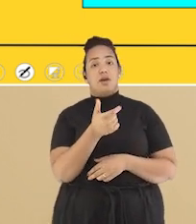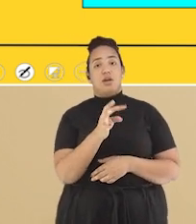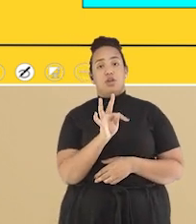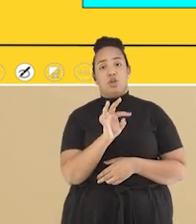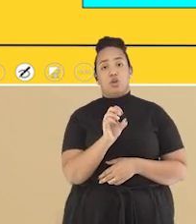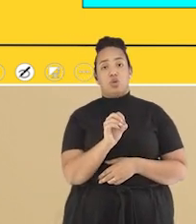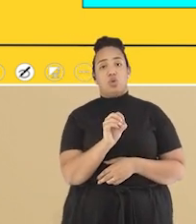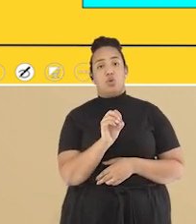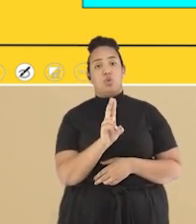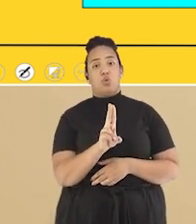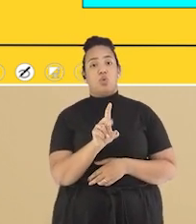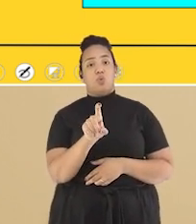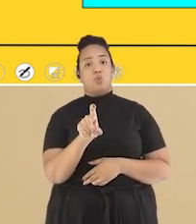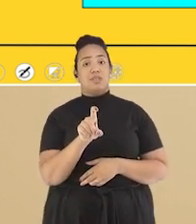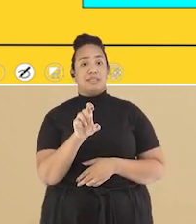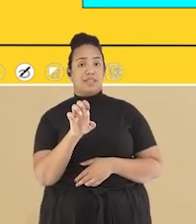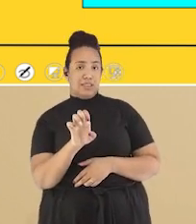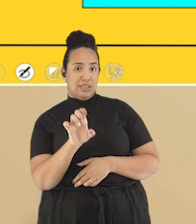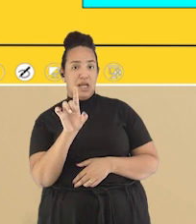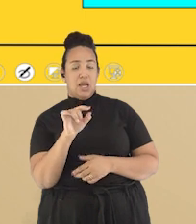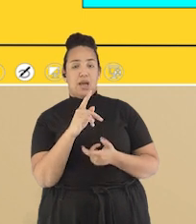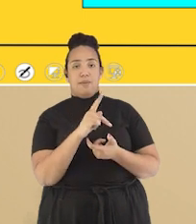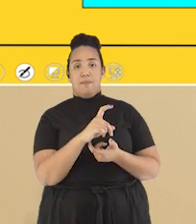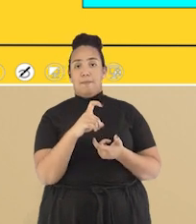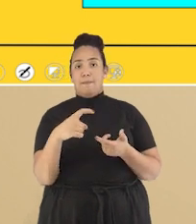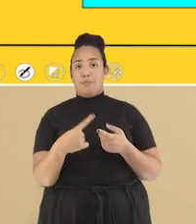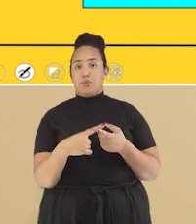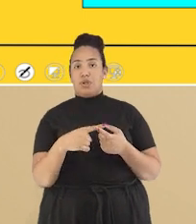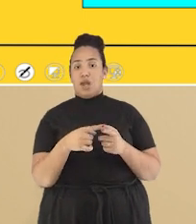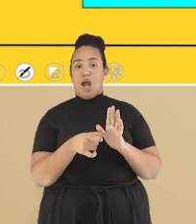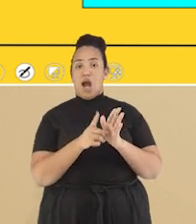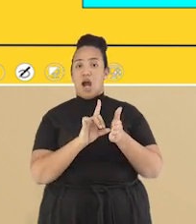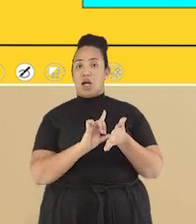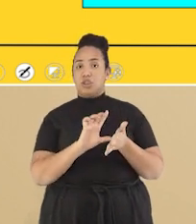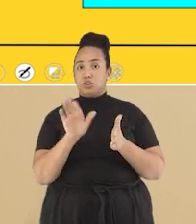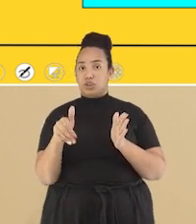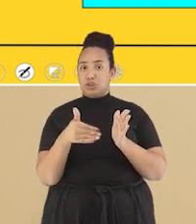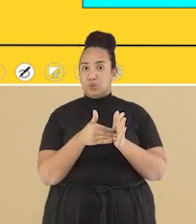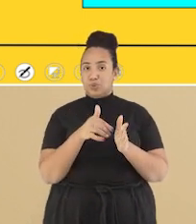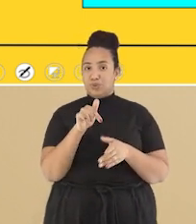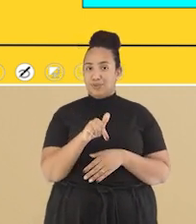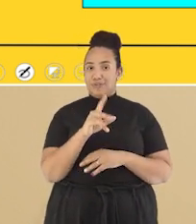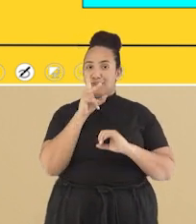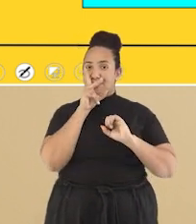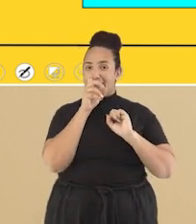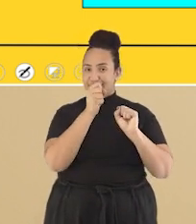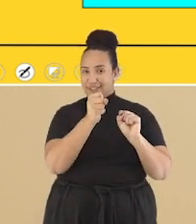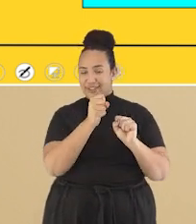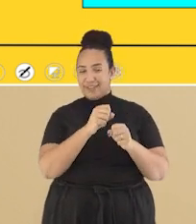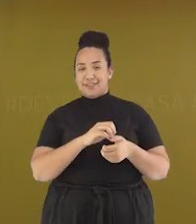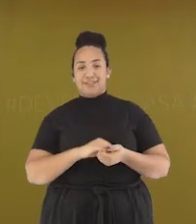paroxítona Pois a sílaba tônica está na penúltima sílaba